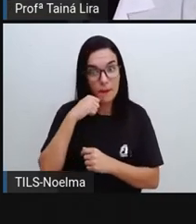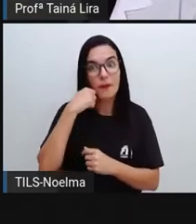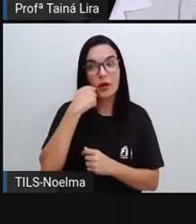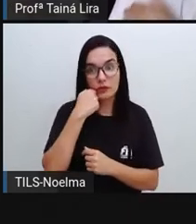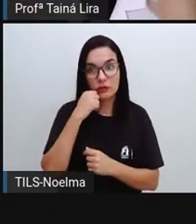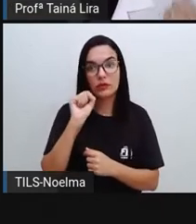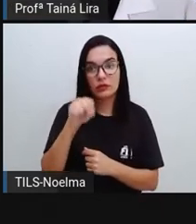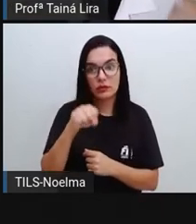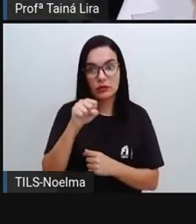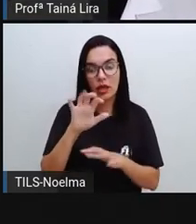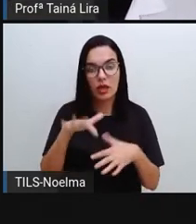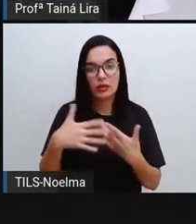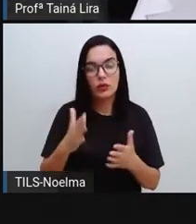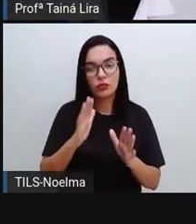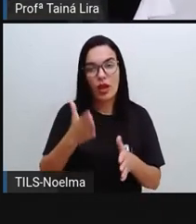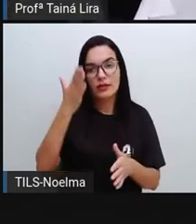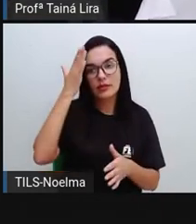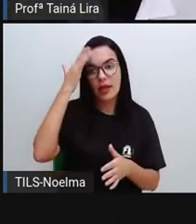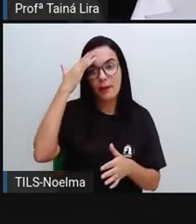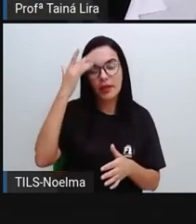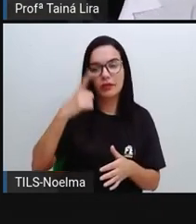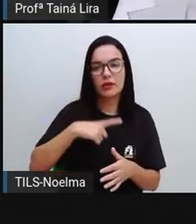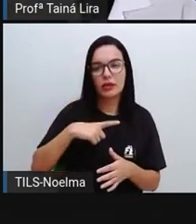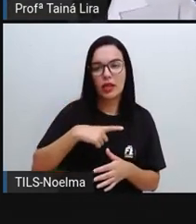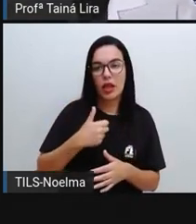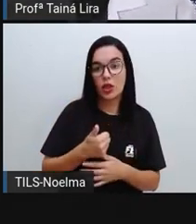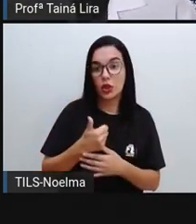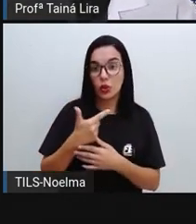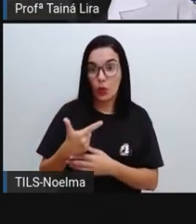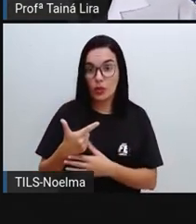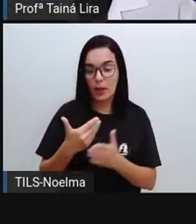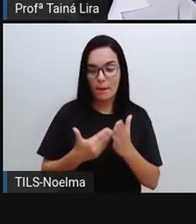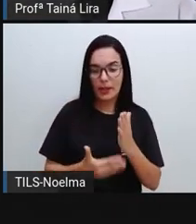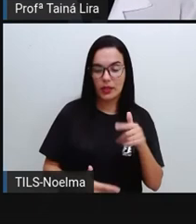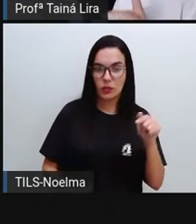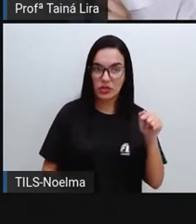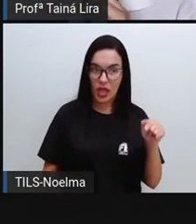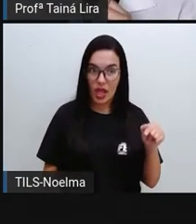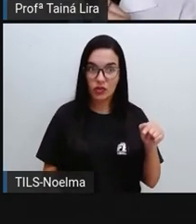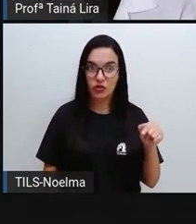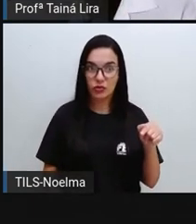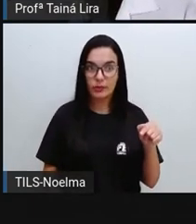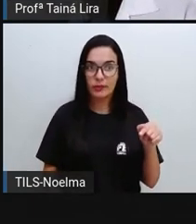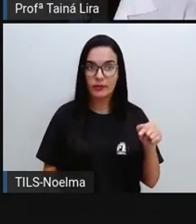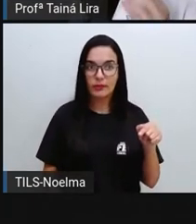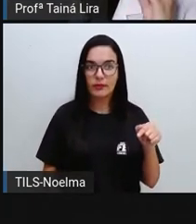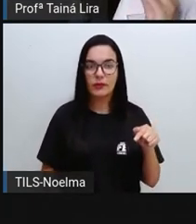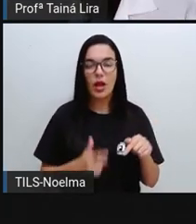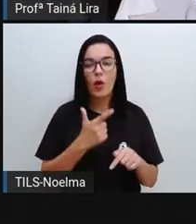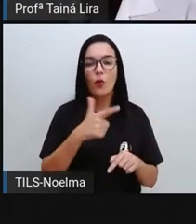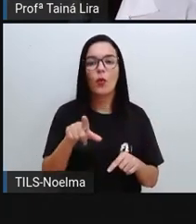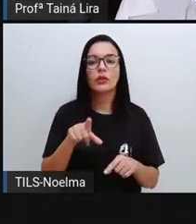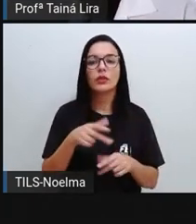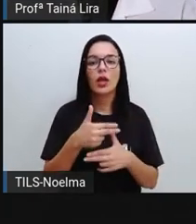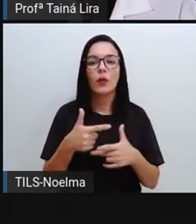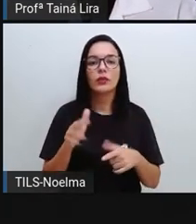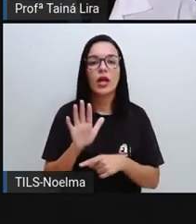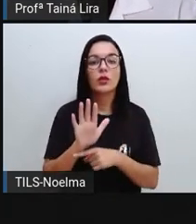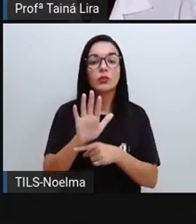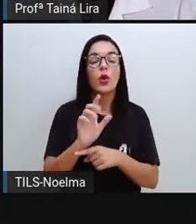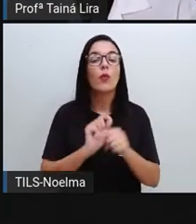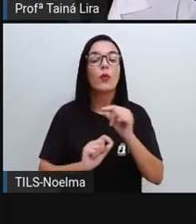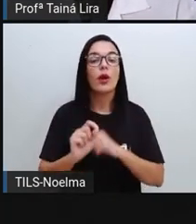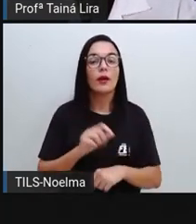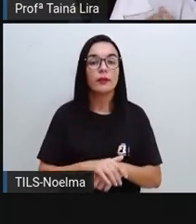Então, a gente sabendo, né, que ela tem 12, que ela perdeu 7, tá? Outra coisa que ajudou é você ver aqui,